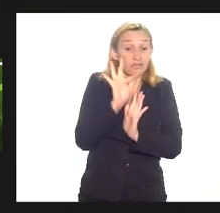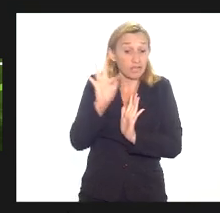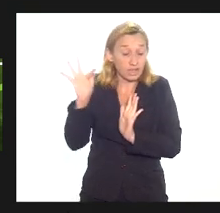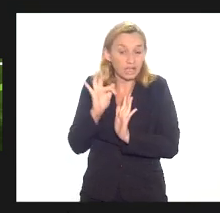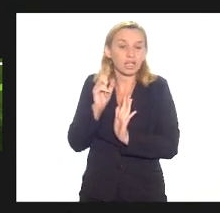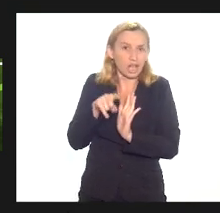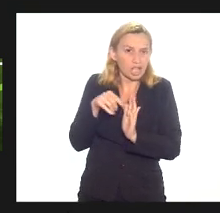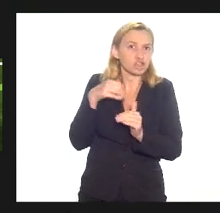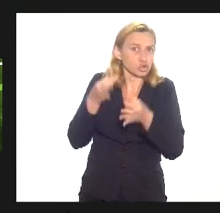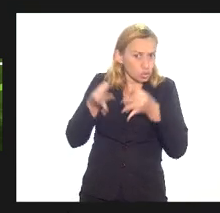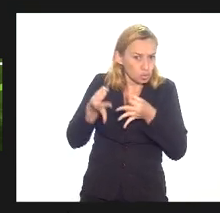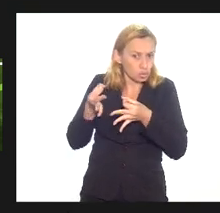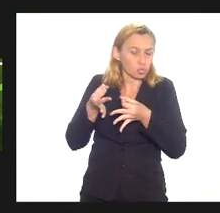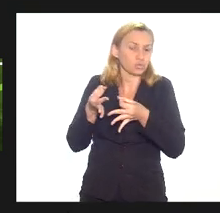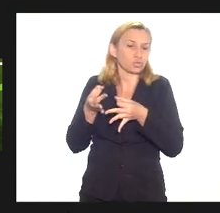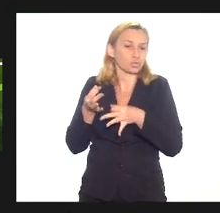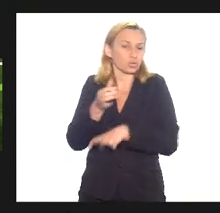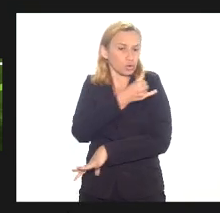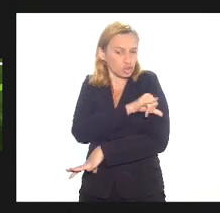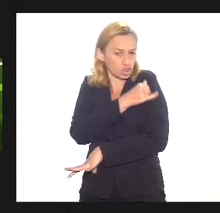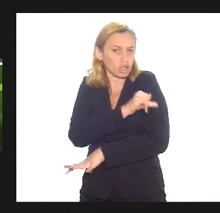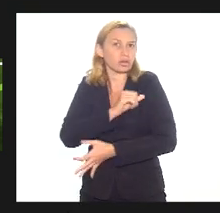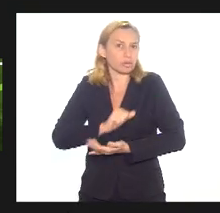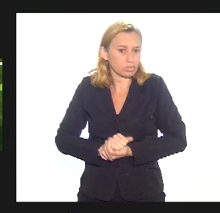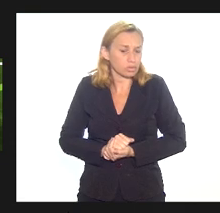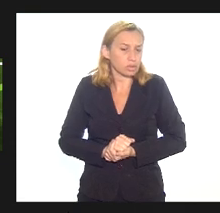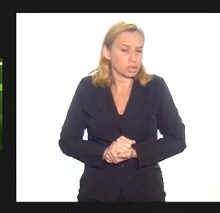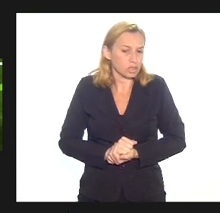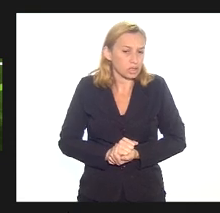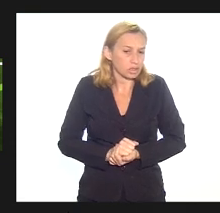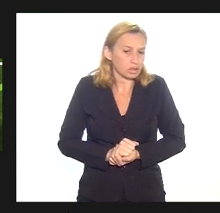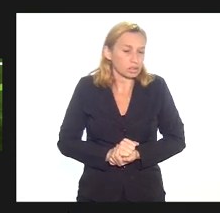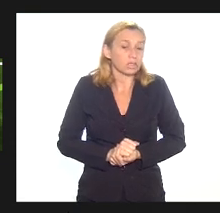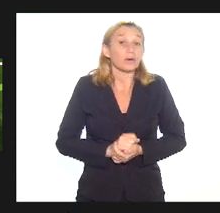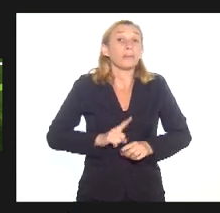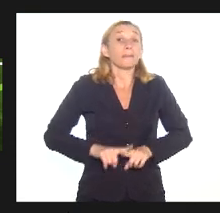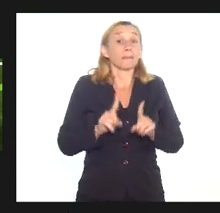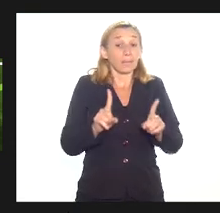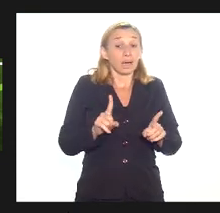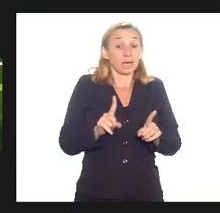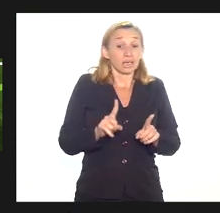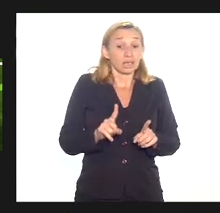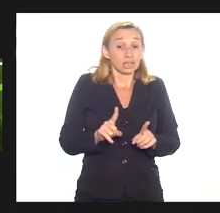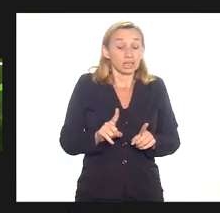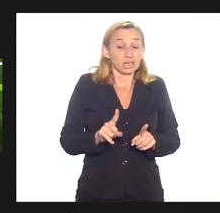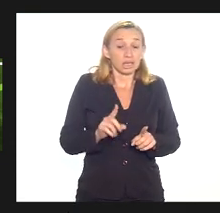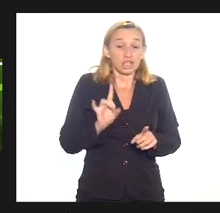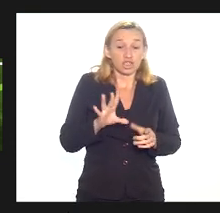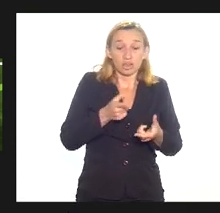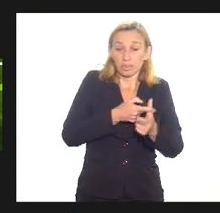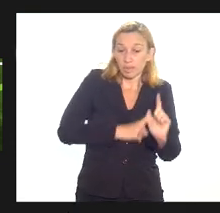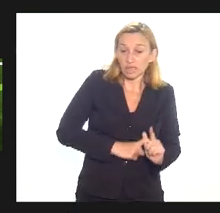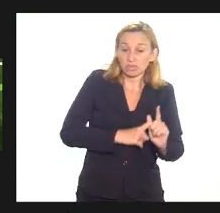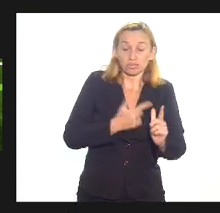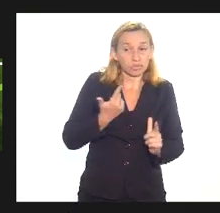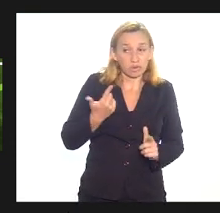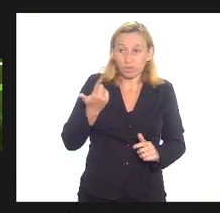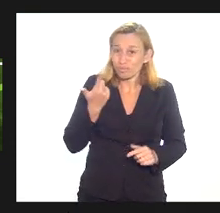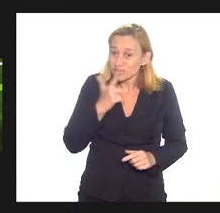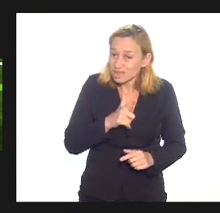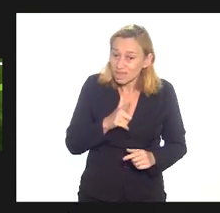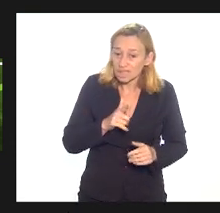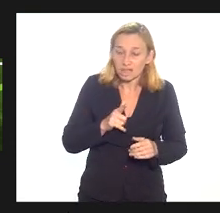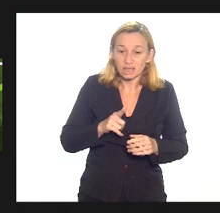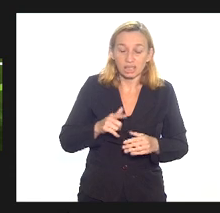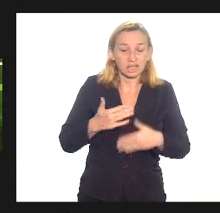eu acho justo o Rio de Janeiro ele é vilipendiado mas se a ficar só dependendo disso a gente não vai sair do